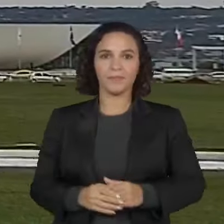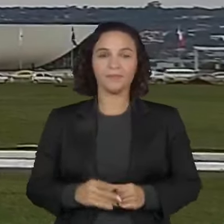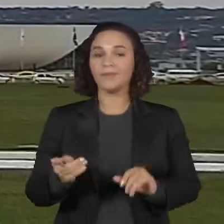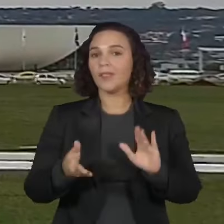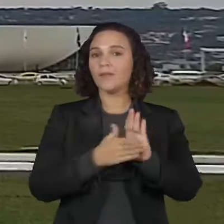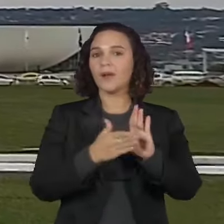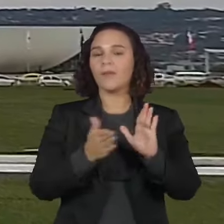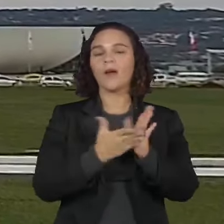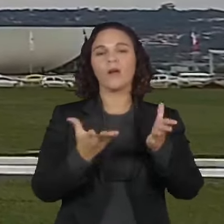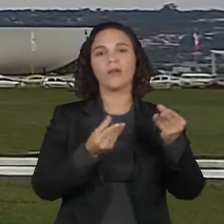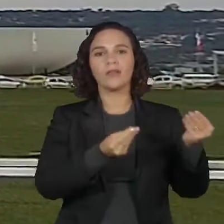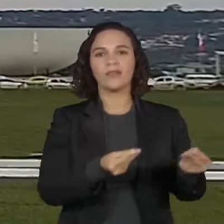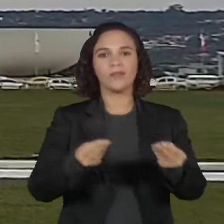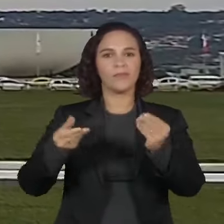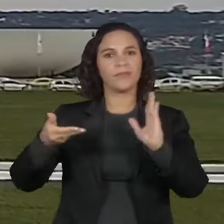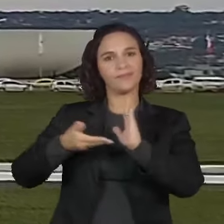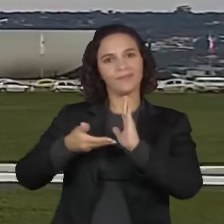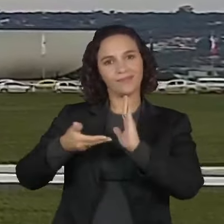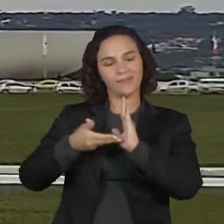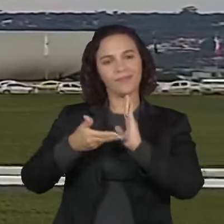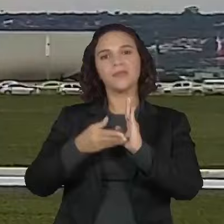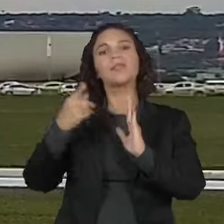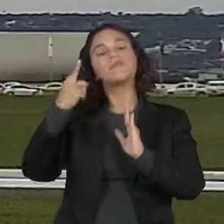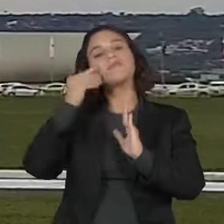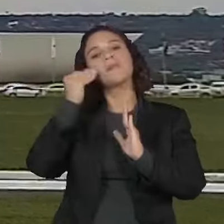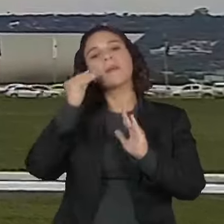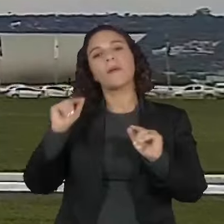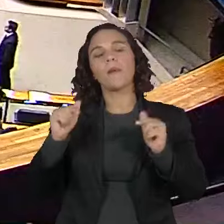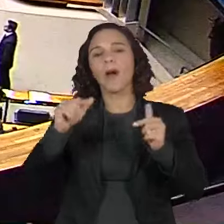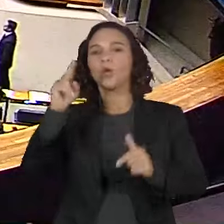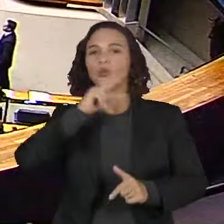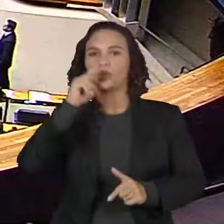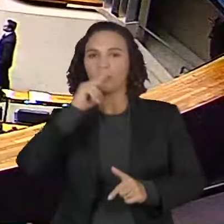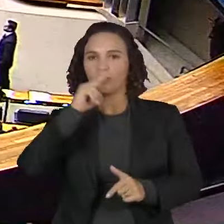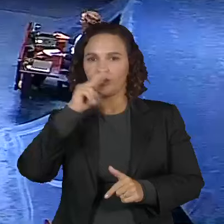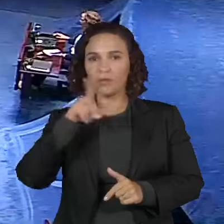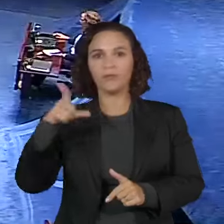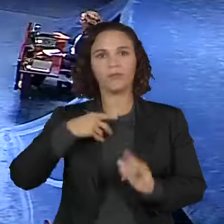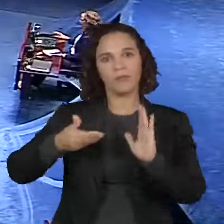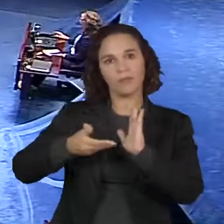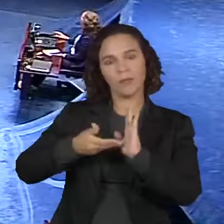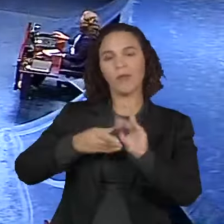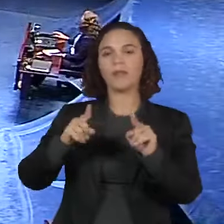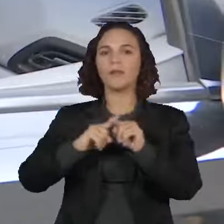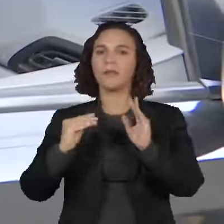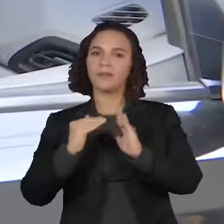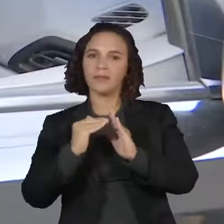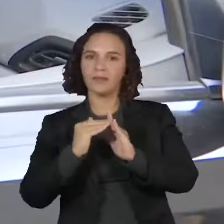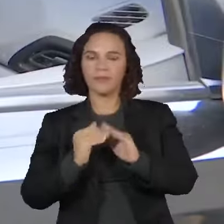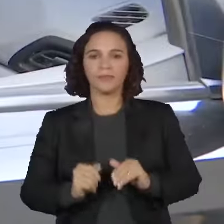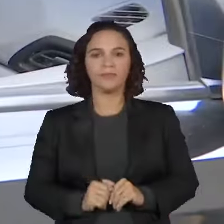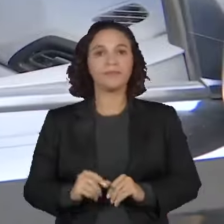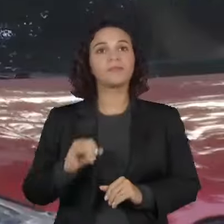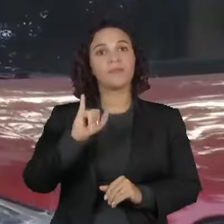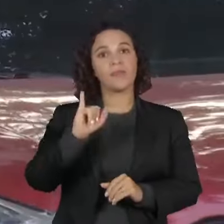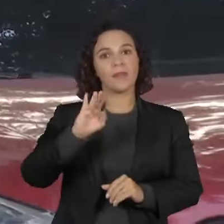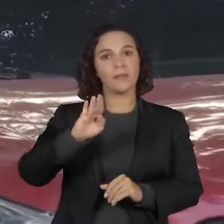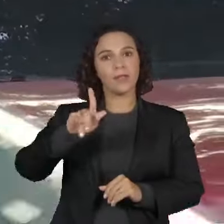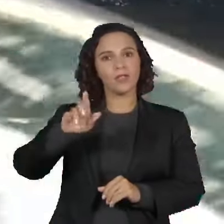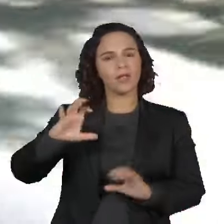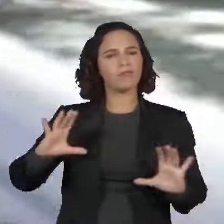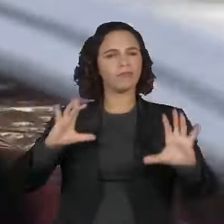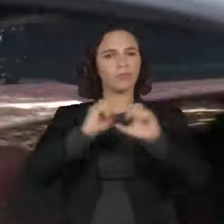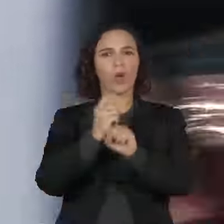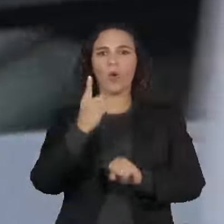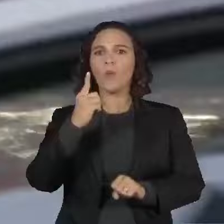proposta segue agora para o Congresso com tramitação em regime de urgência, tanto na Câmara quanto no Senado. Segundo o IBGE, mais de 1